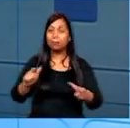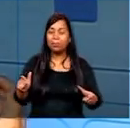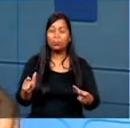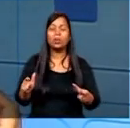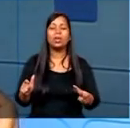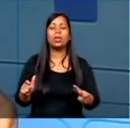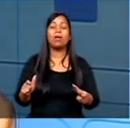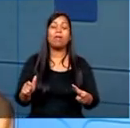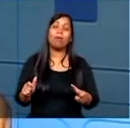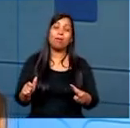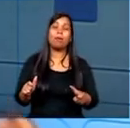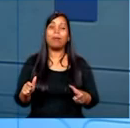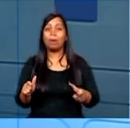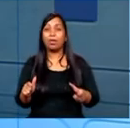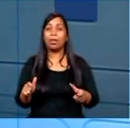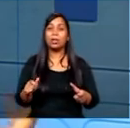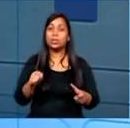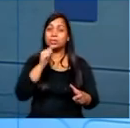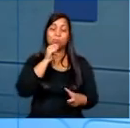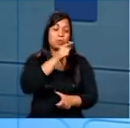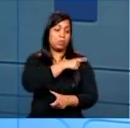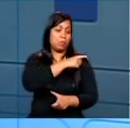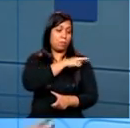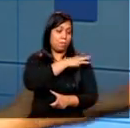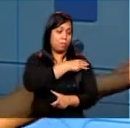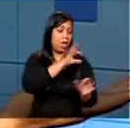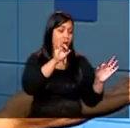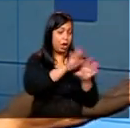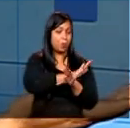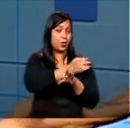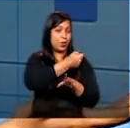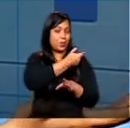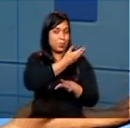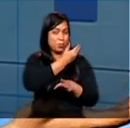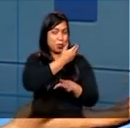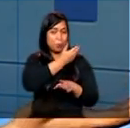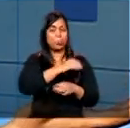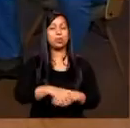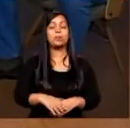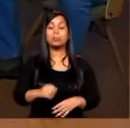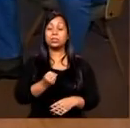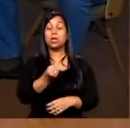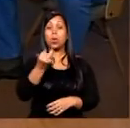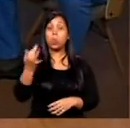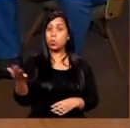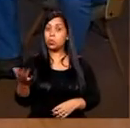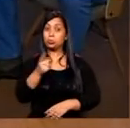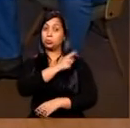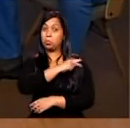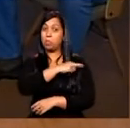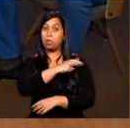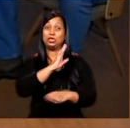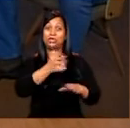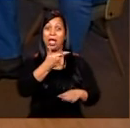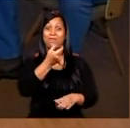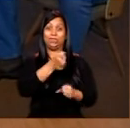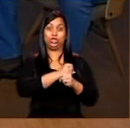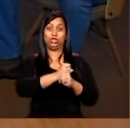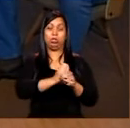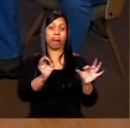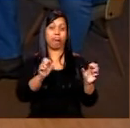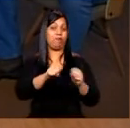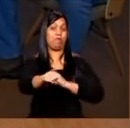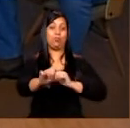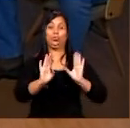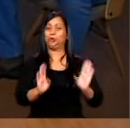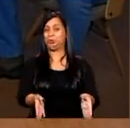parte terminou o ensino médio há muito pouco tempo. Mas a gente tem uma série de alunos que terminaram o ensino médio há 20 anos, né?